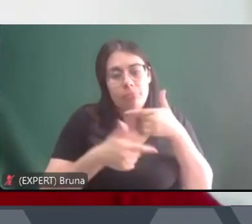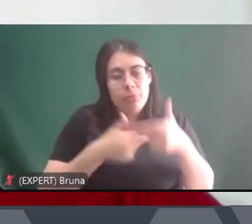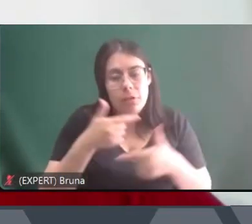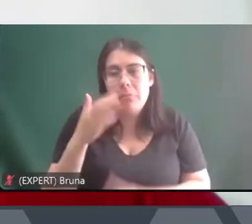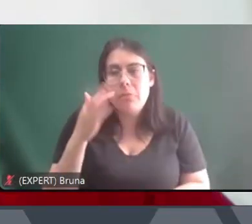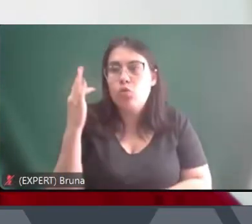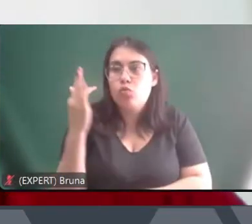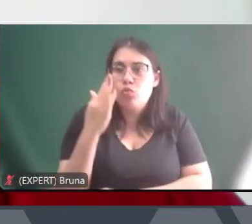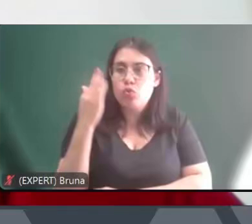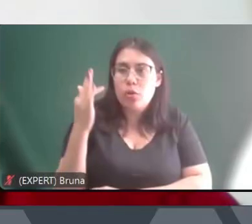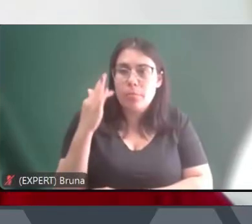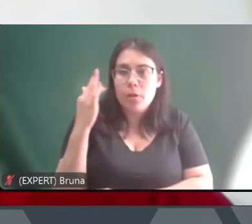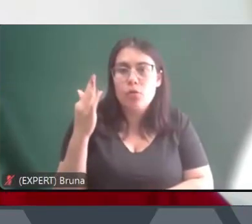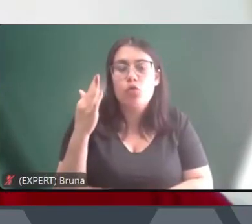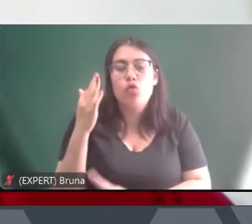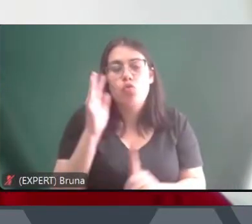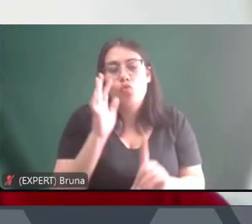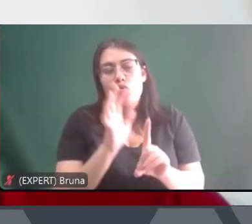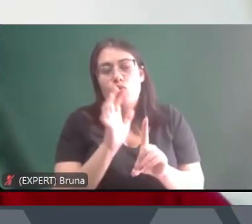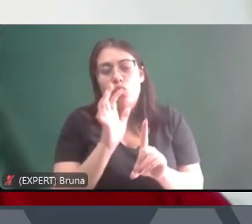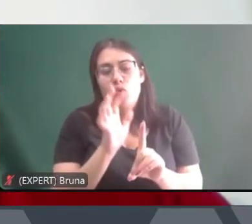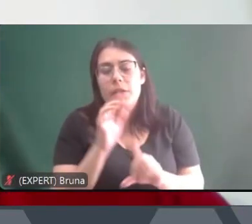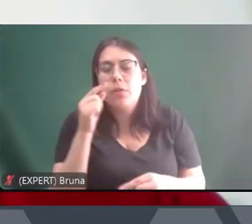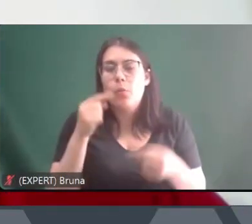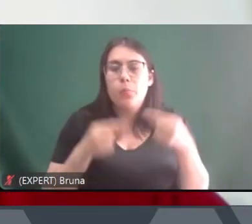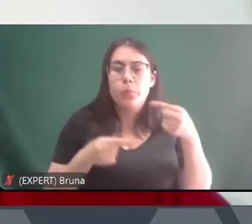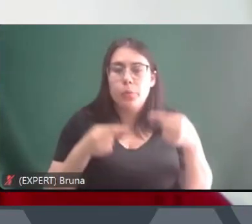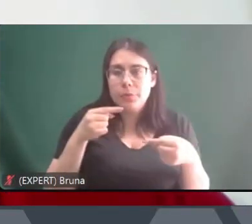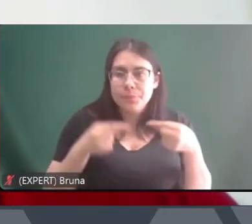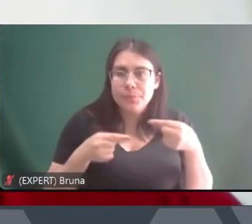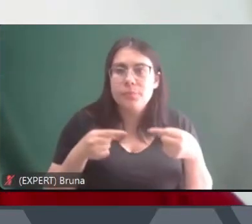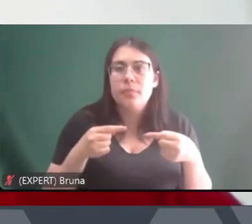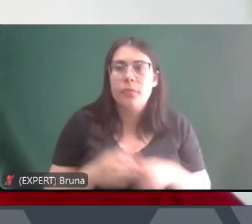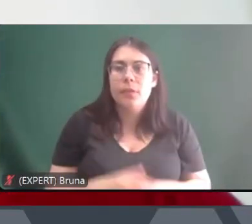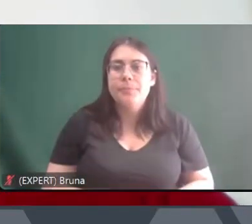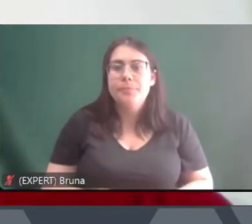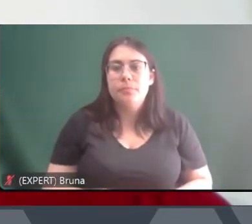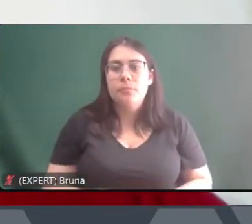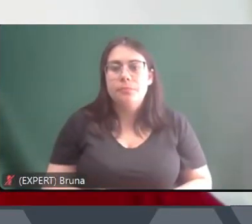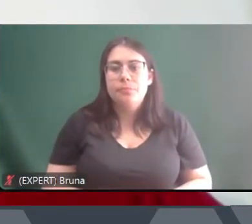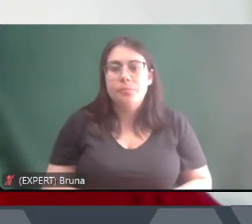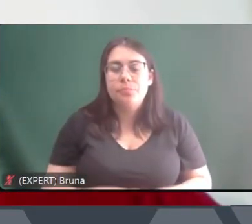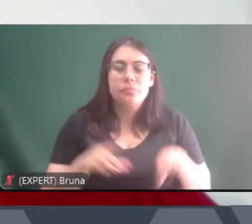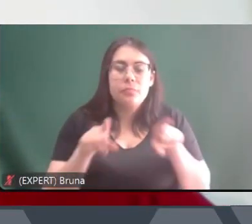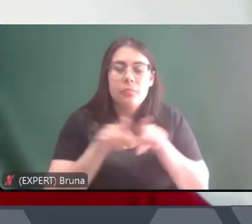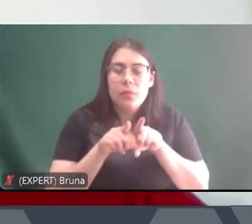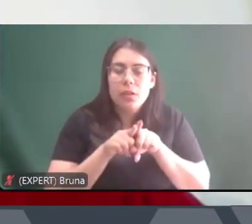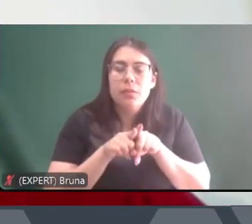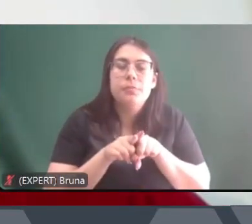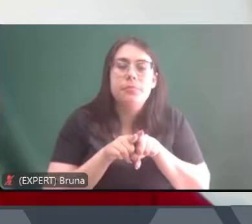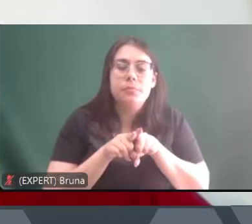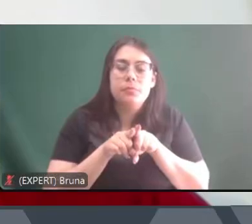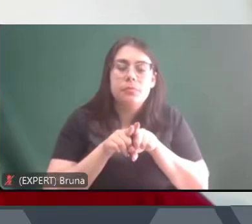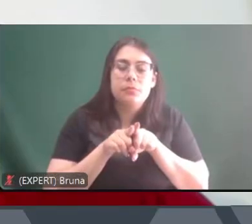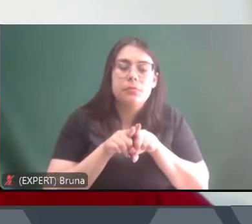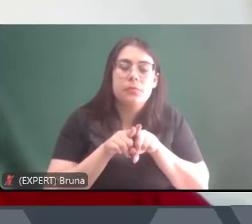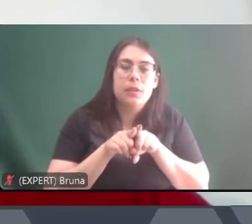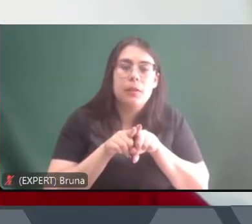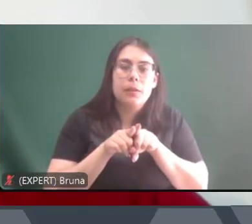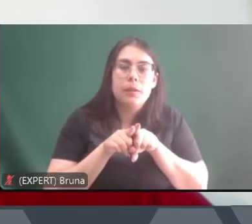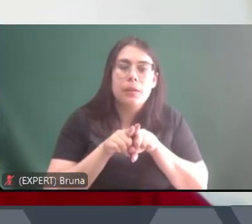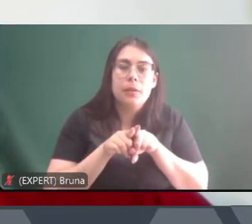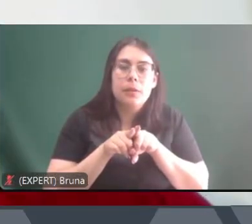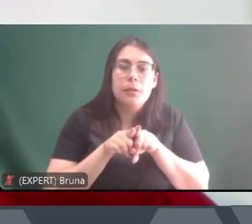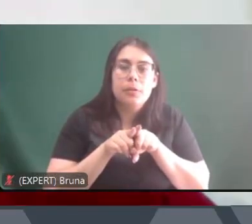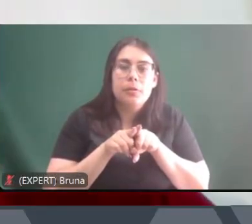e influenciando a política e filtrando cada vez mais de forma mais forte e